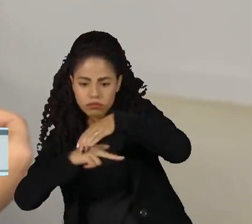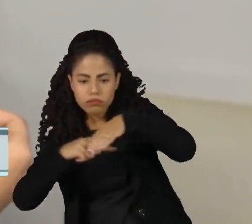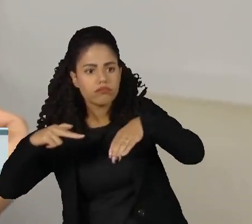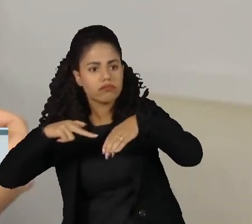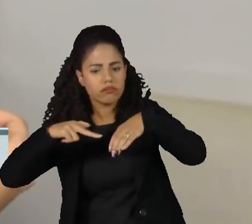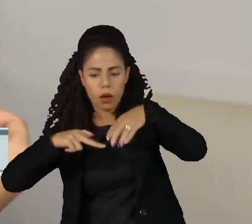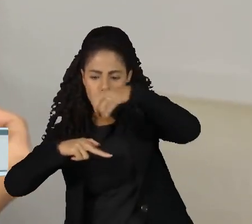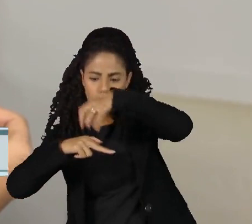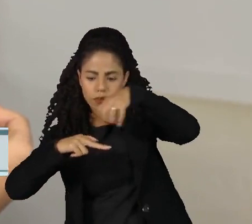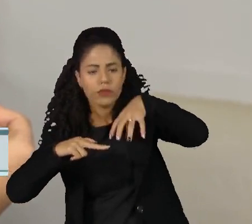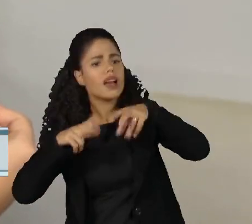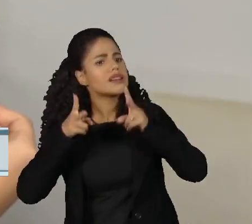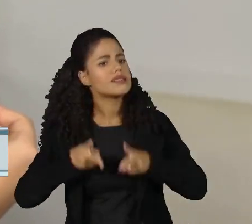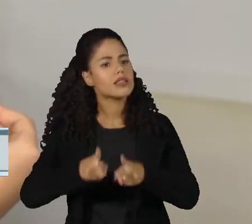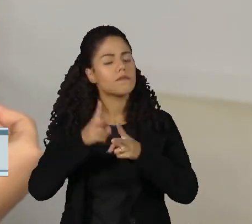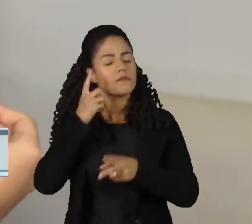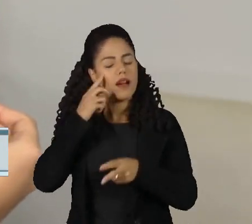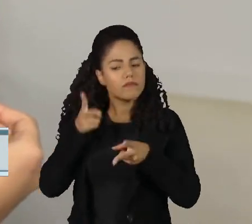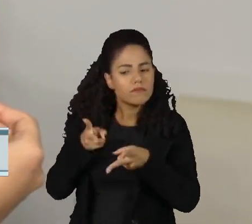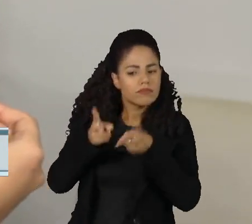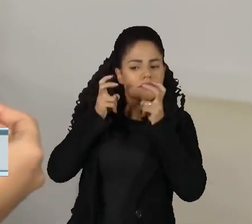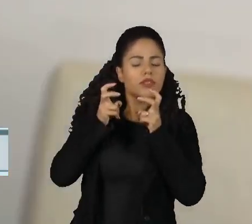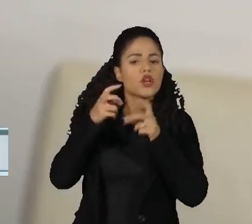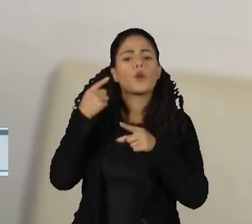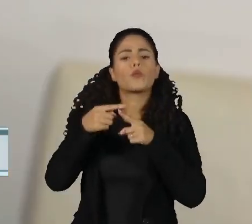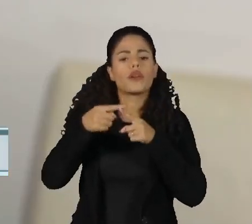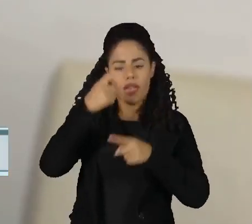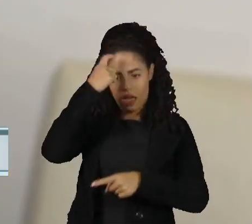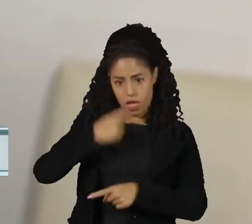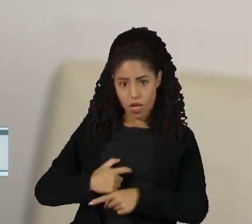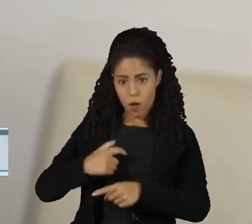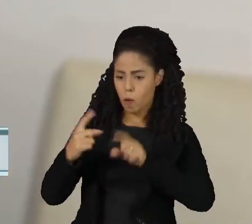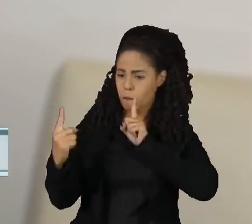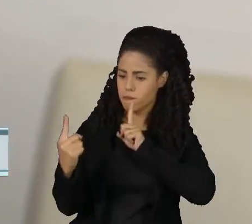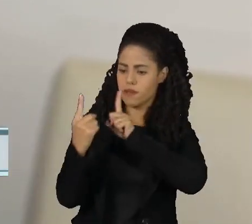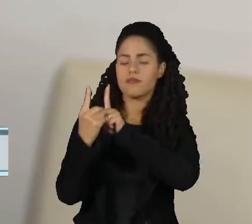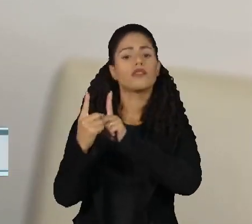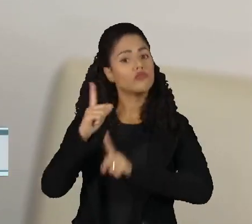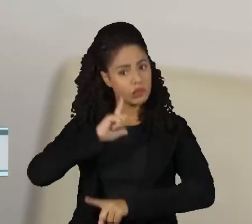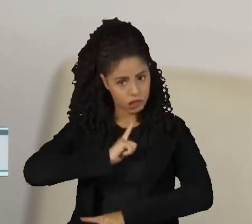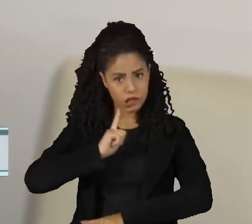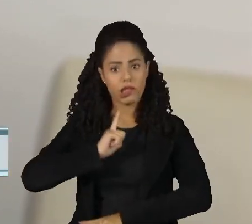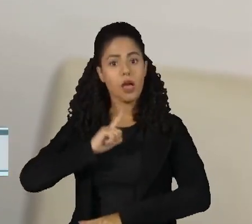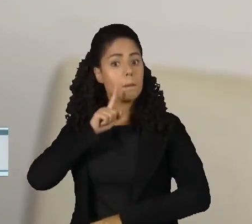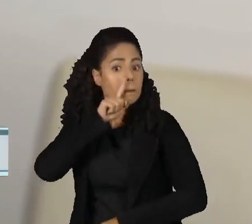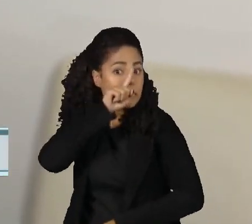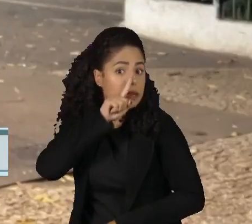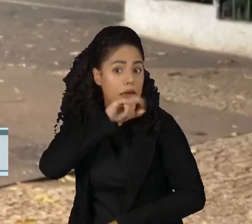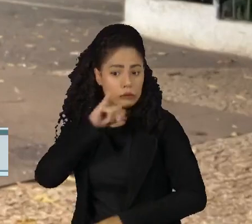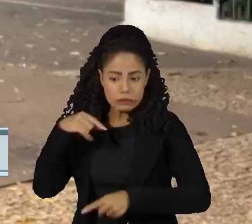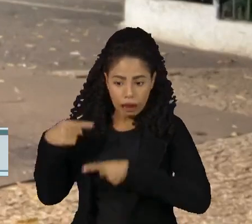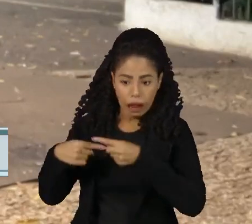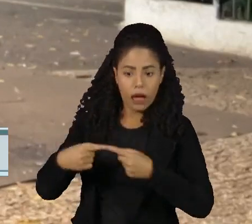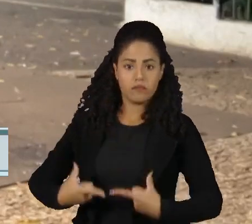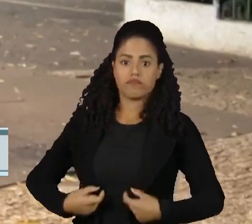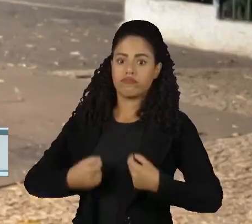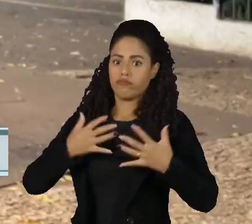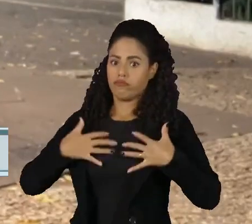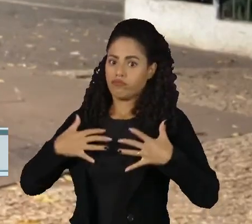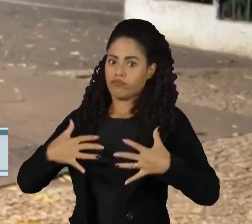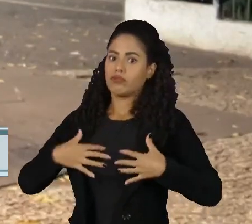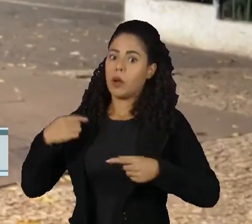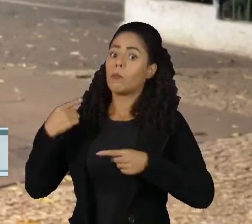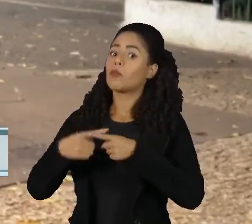para poder acompanhar isso, porque eu sou uma paciente que tem muito risco de desenvolver câncer de mama. Mas o que os médicos